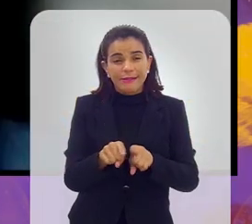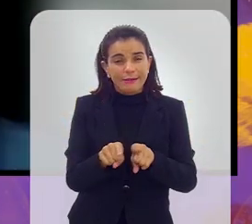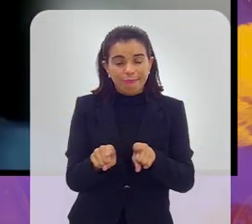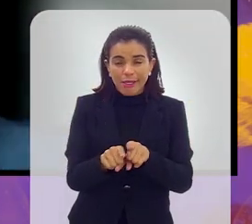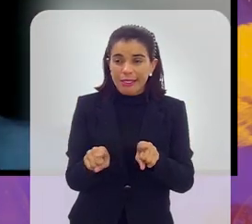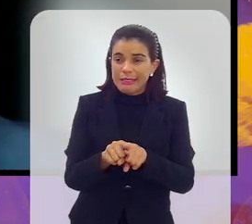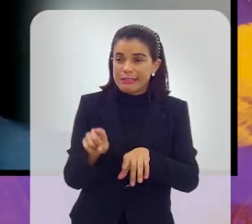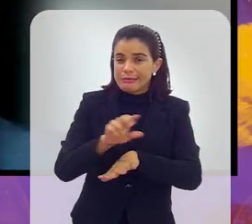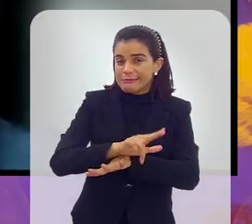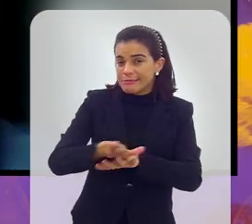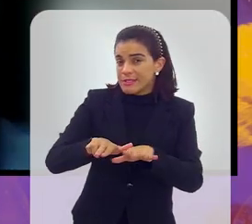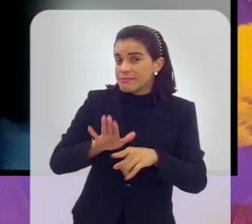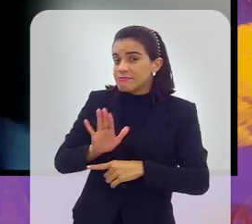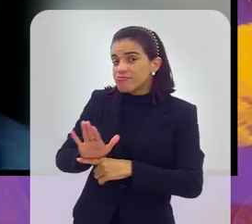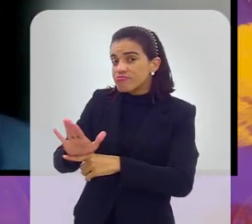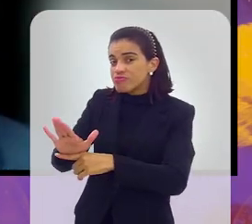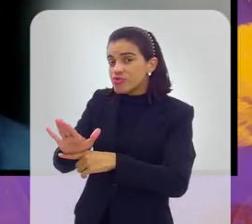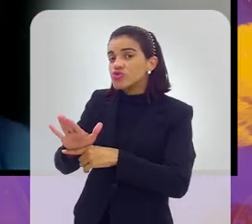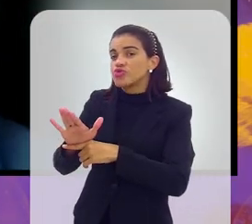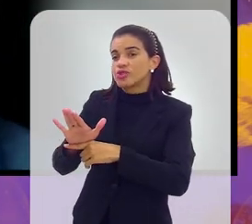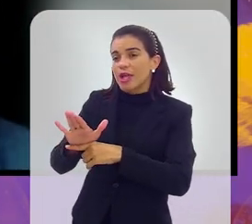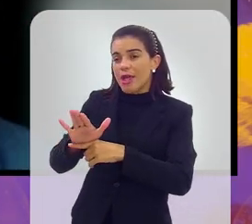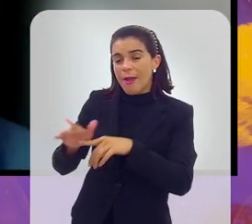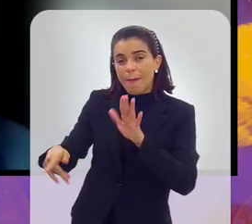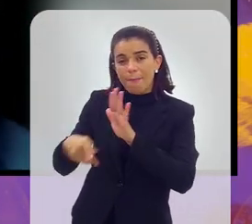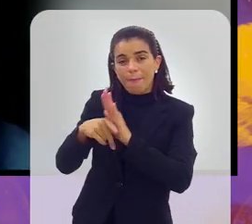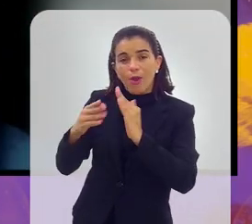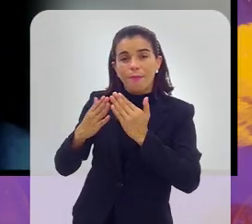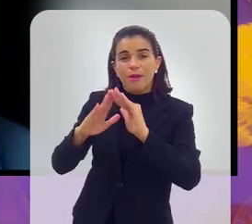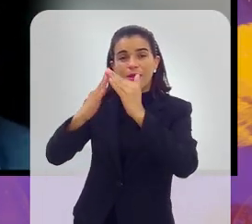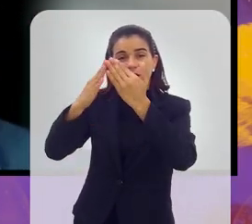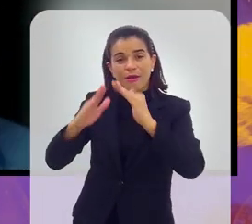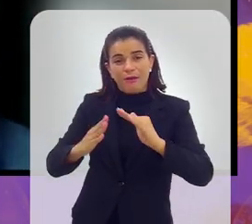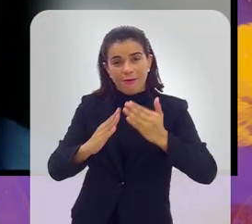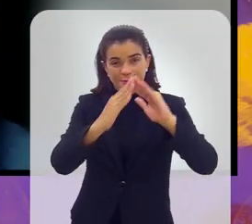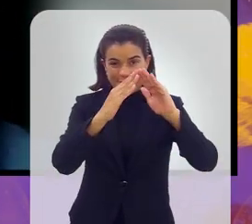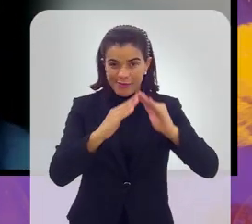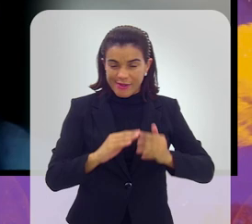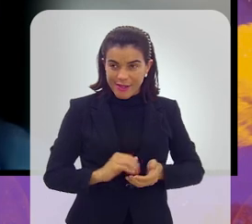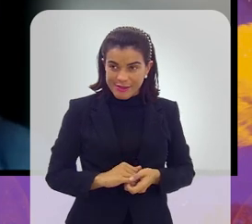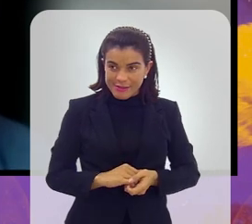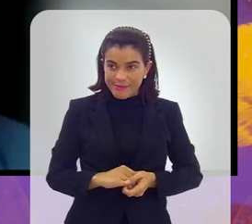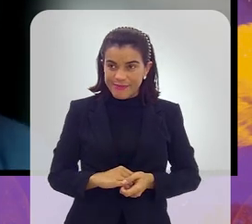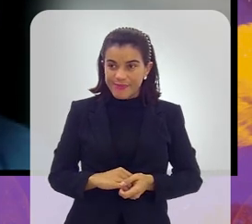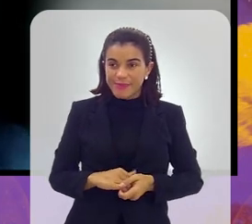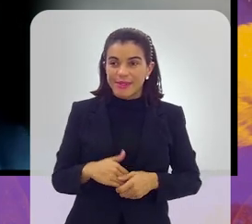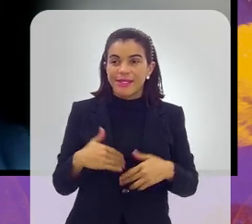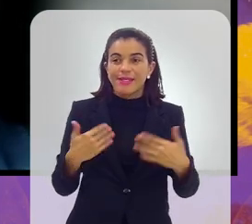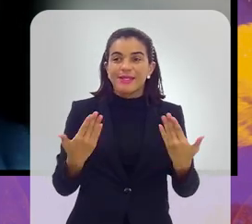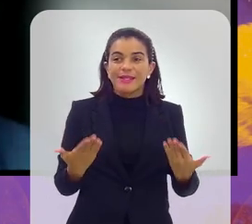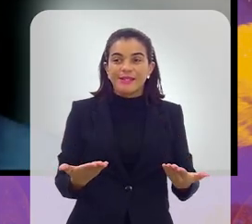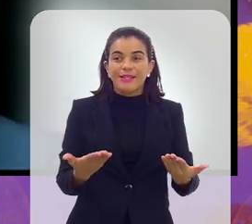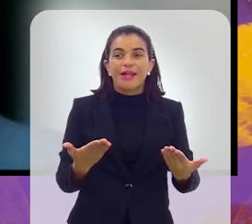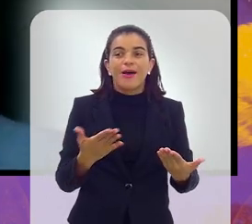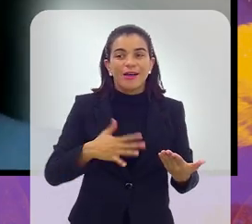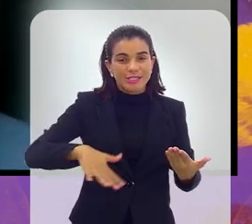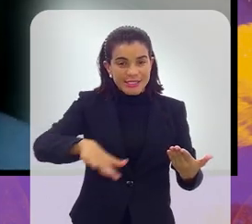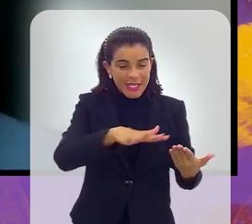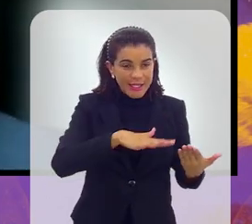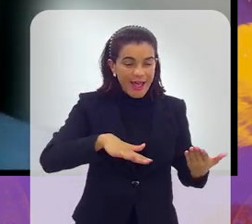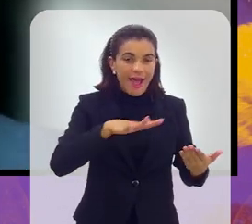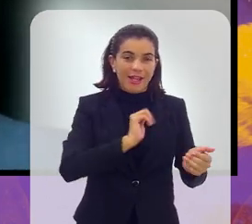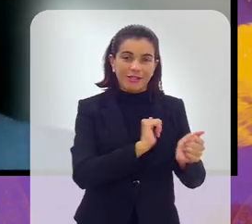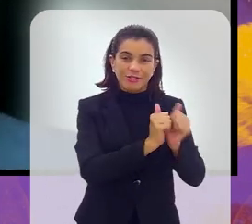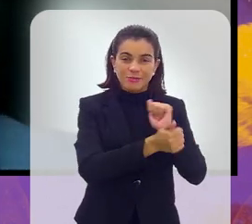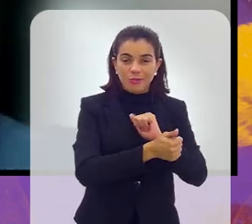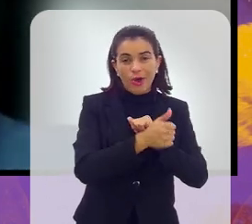entre diversas outras ações, para ajudar, de fato, a sua própria comunidade, a sua própria favela. Então, gente sai apenas daquele